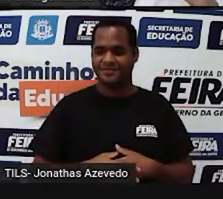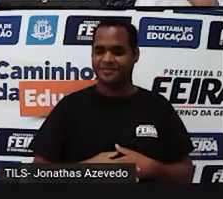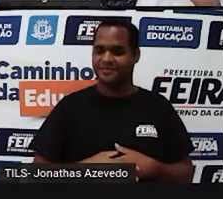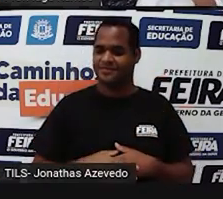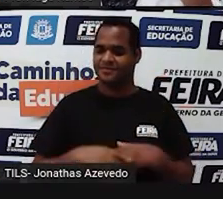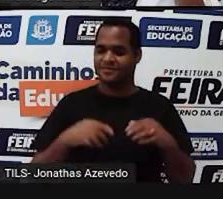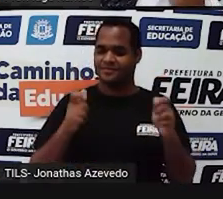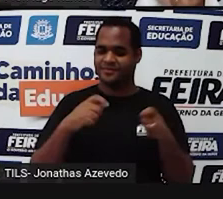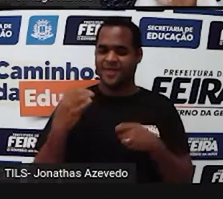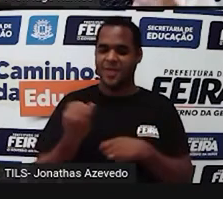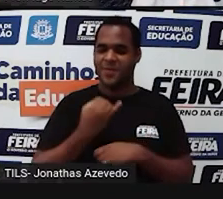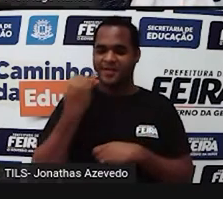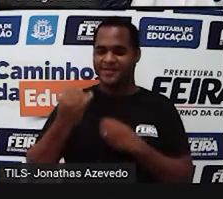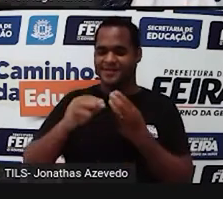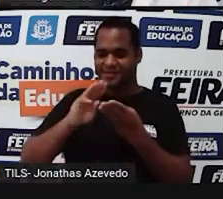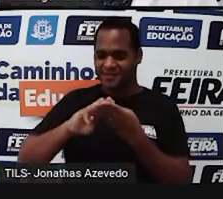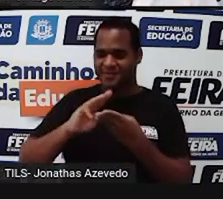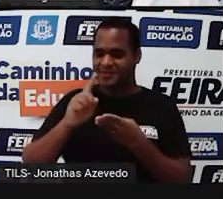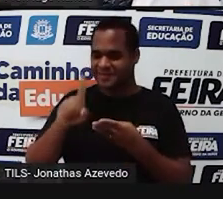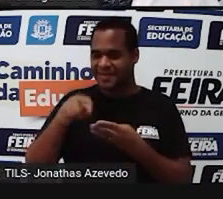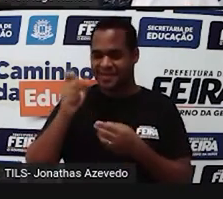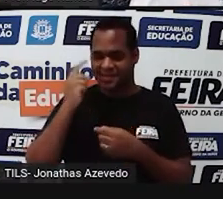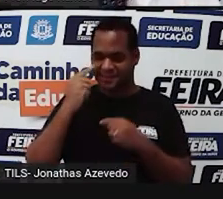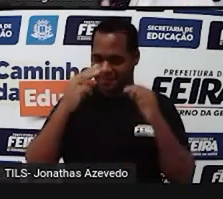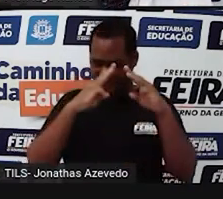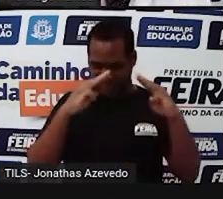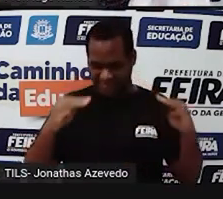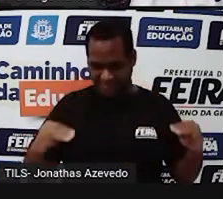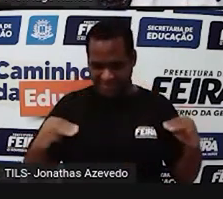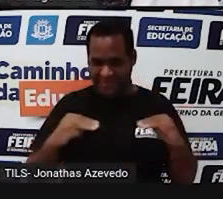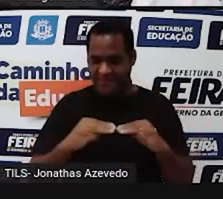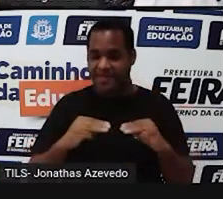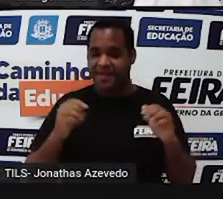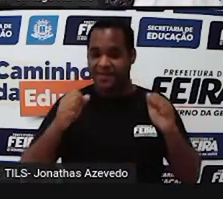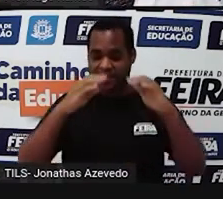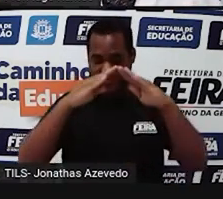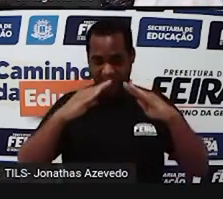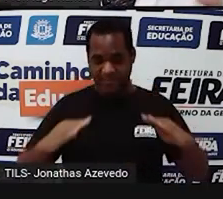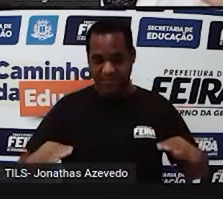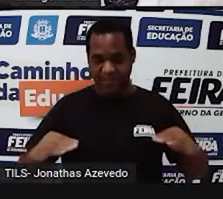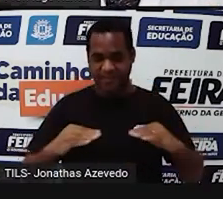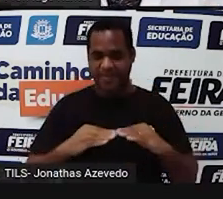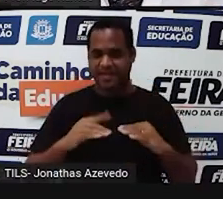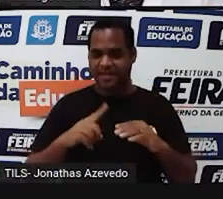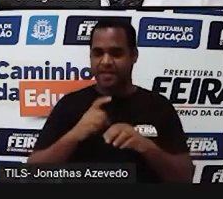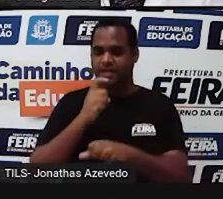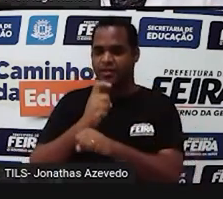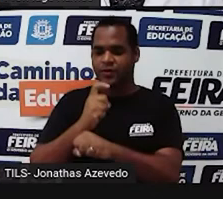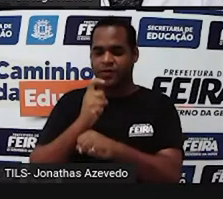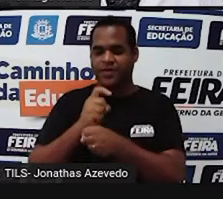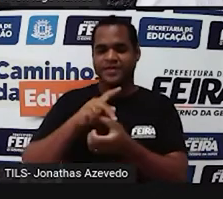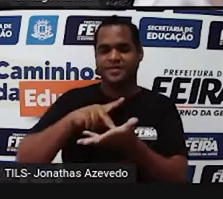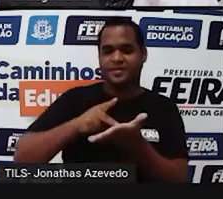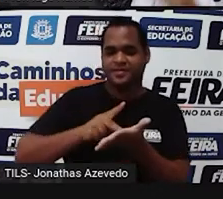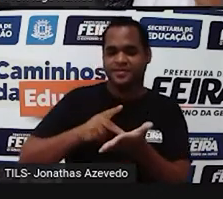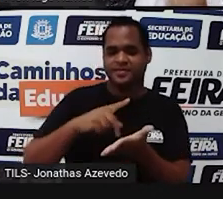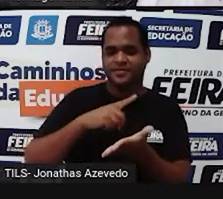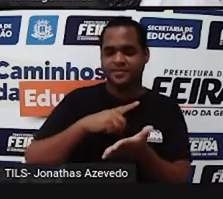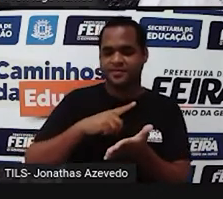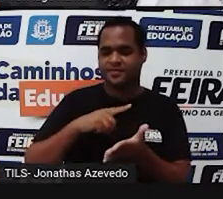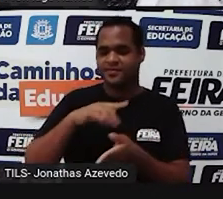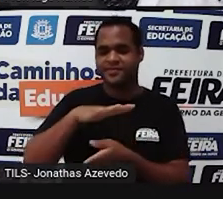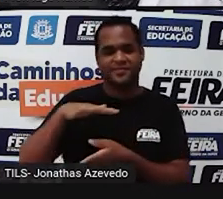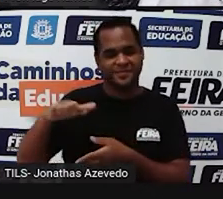Porque aquele formato pirâmide surge, né? Do sólido geométrico pirâmide, como a gente